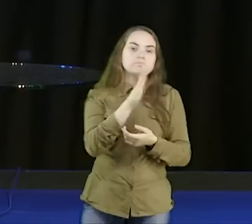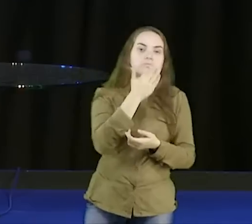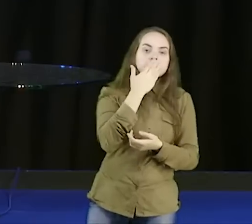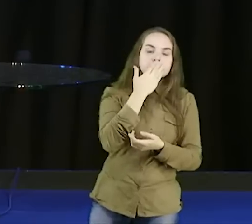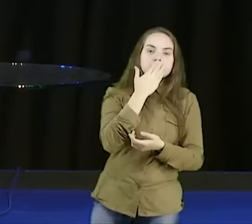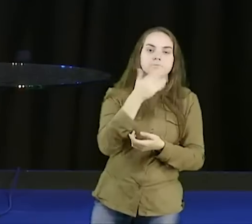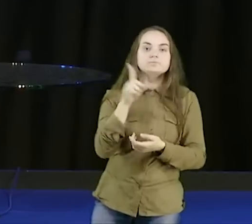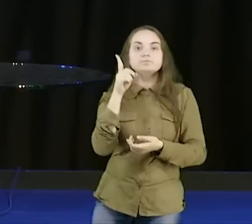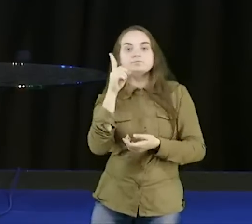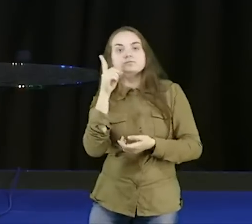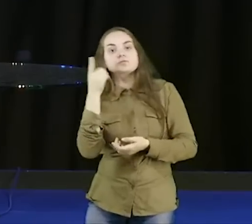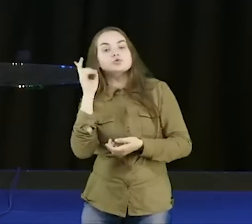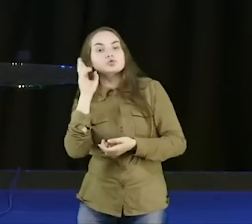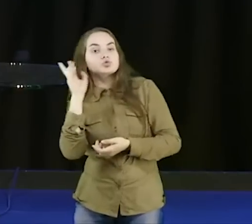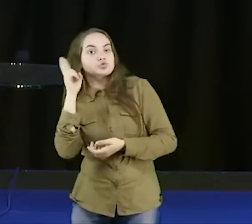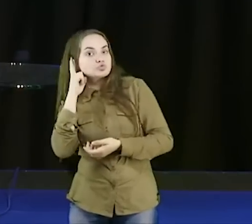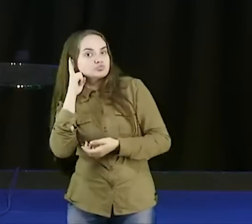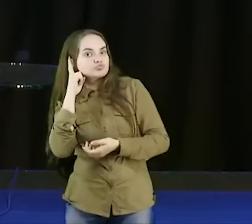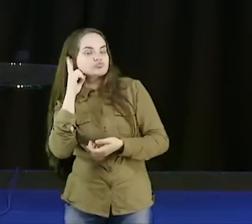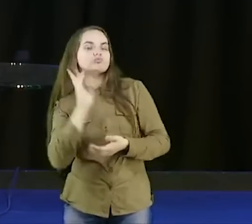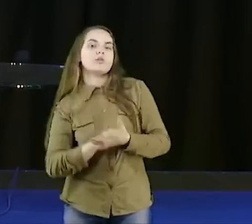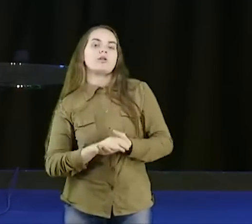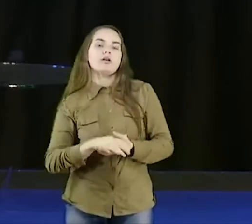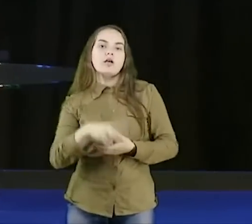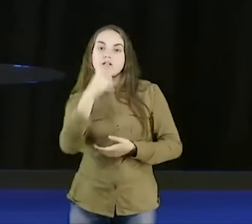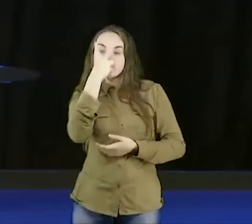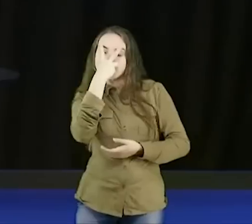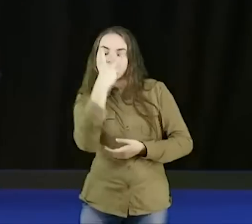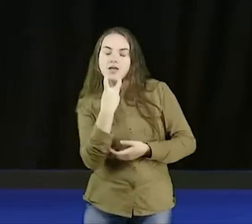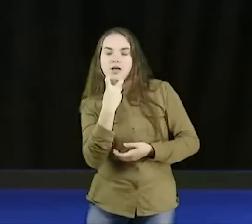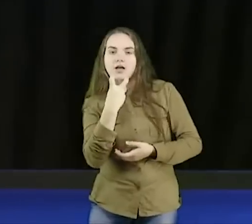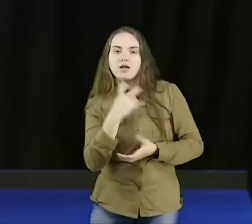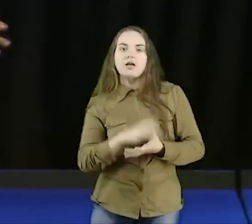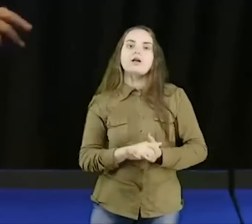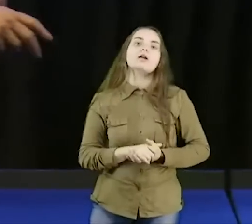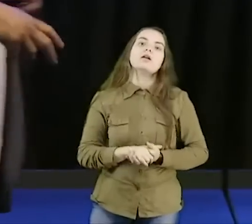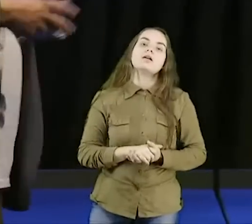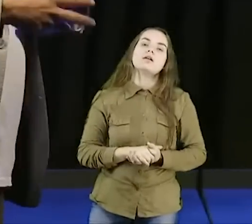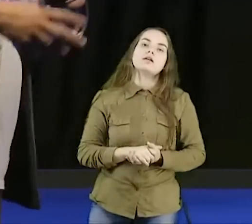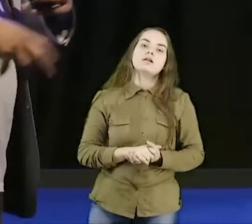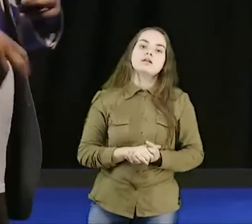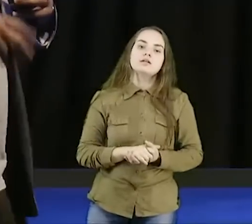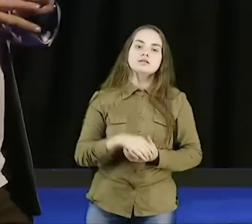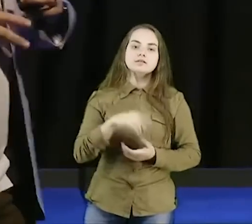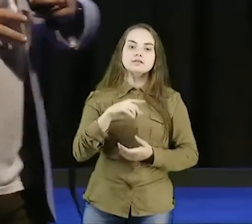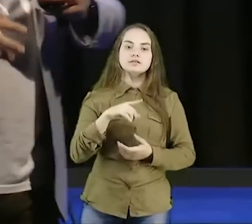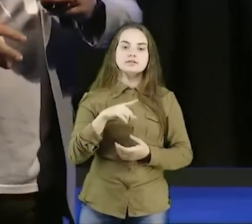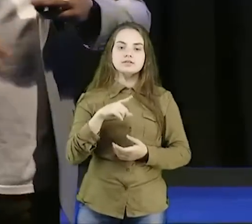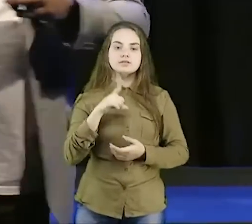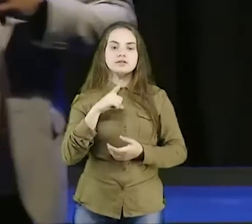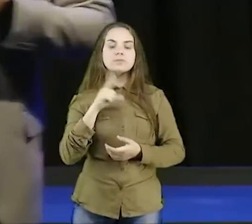a pessoa fica muda, a pessoa fica cega, tem um espírito imundo, que ele se auto-intitula lá,